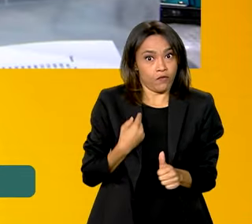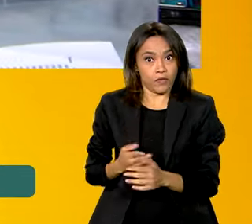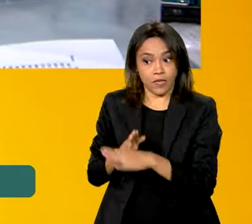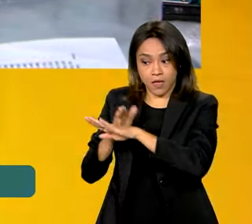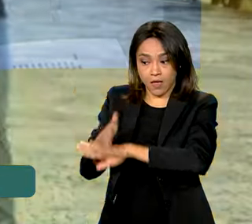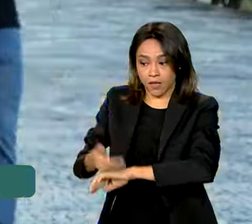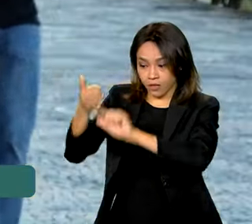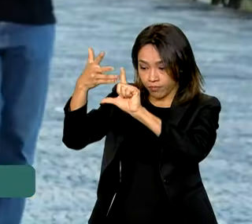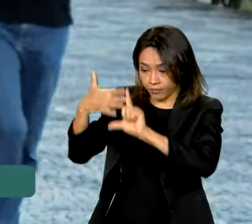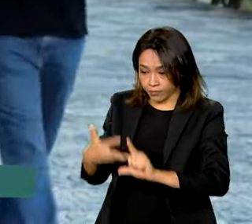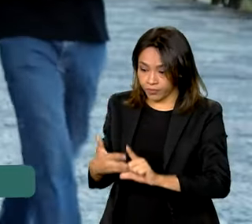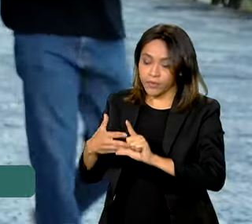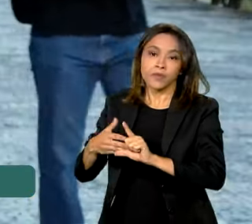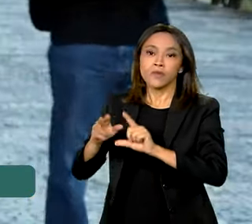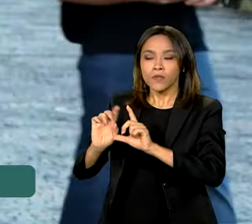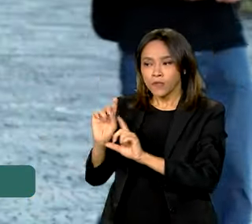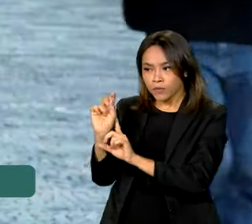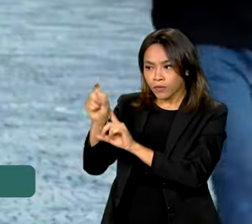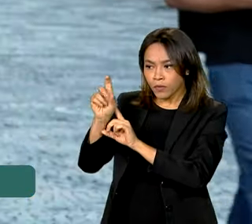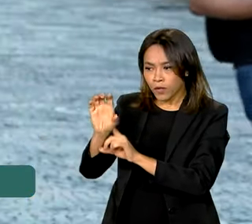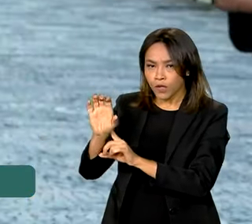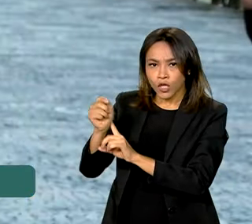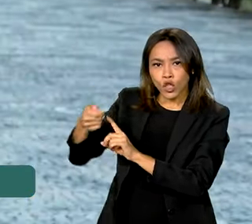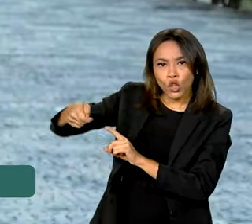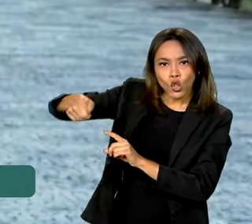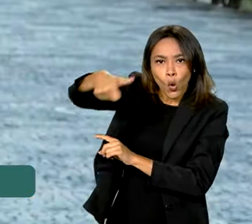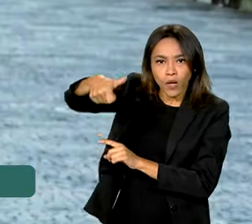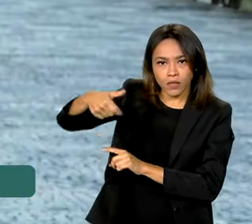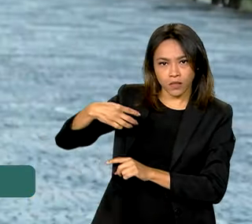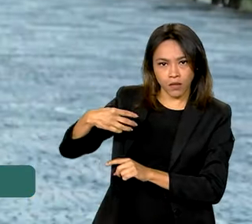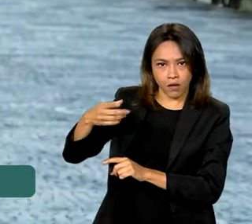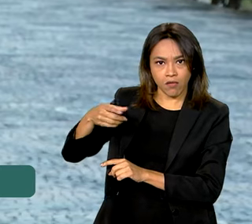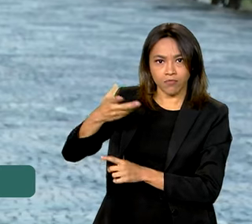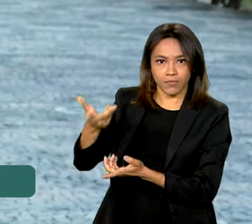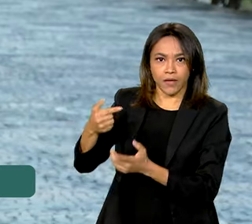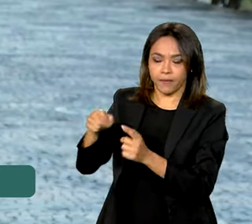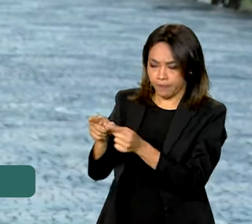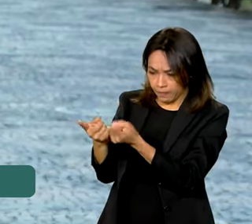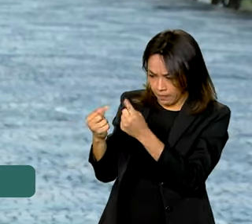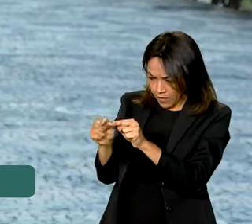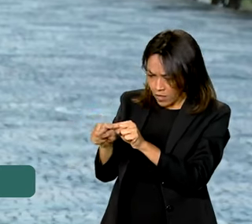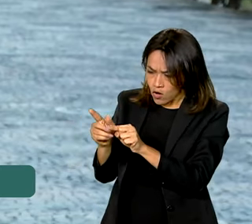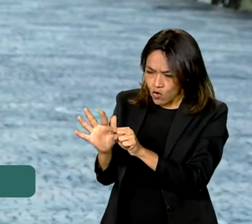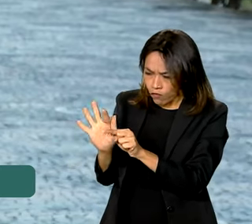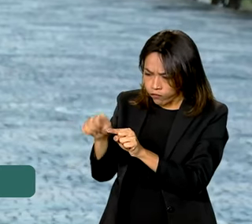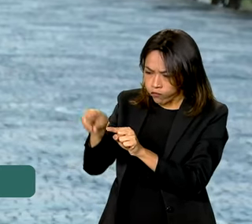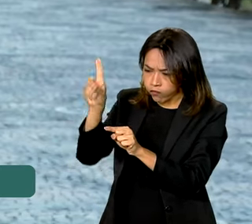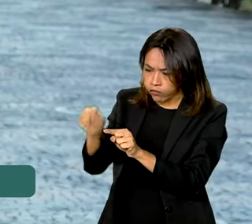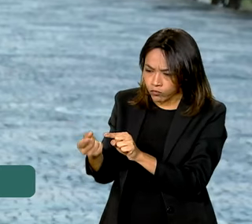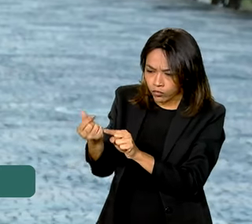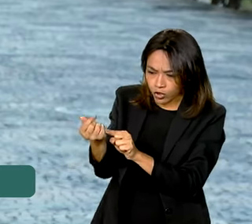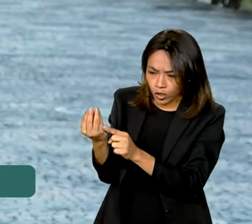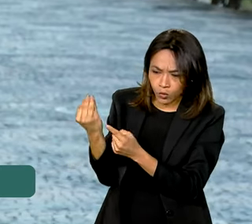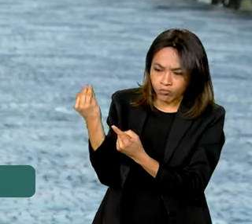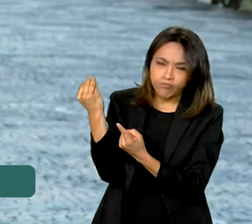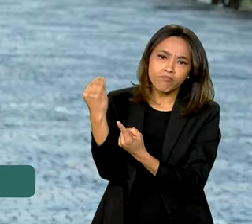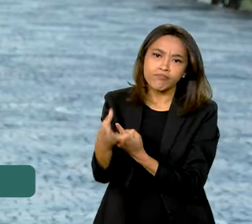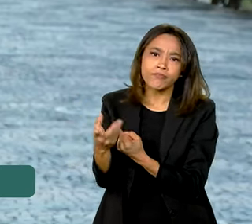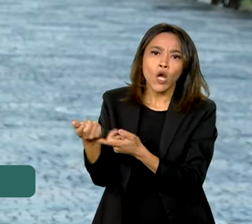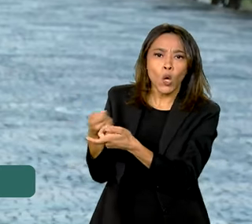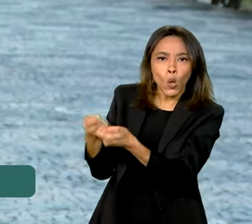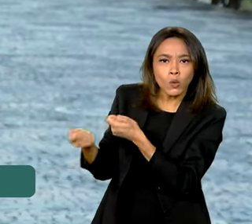do imposto de renda, abrir a aba doações diretamente na declaração, escolher o fundo para o qual você quer doar, que pode ser fundos